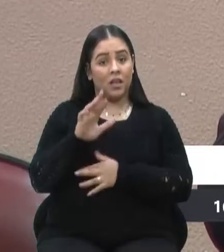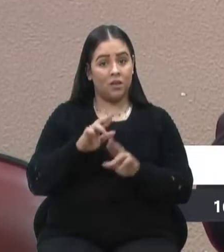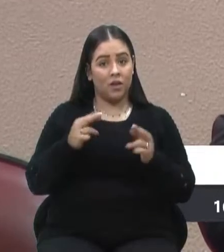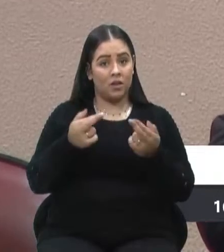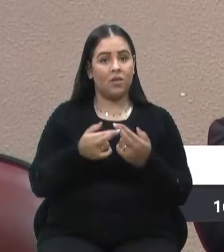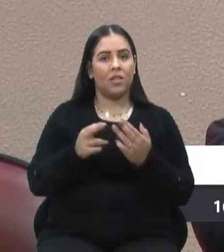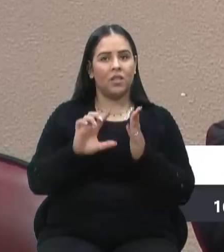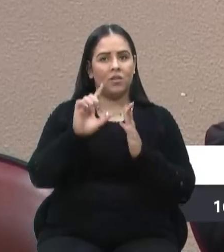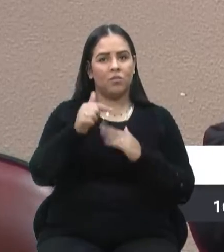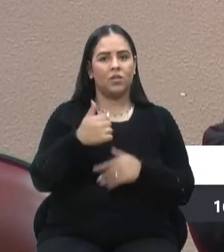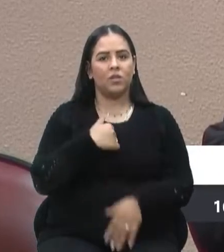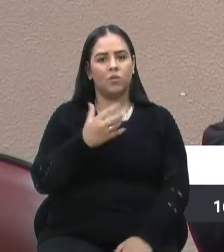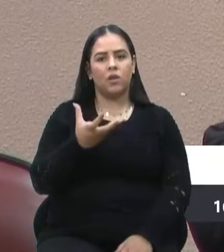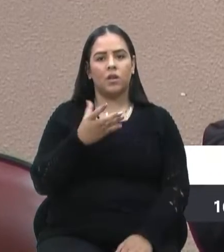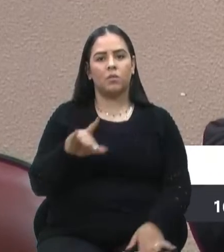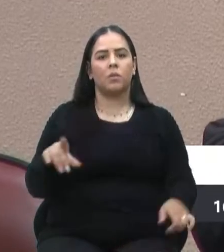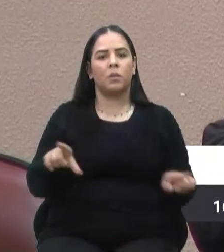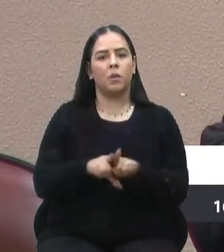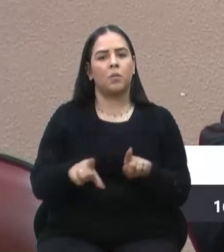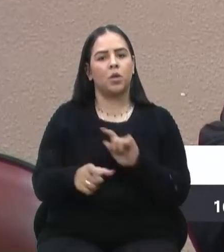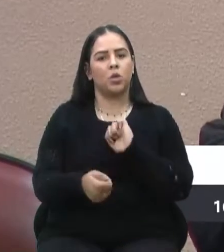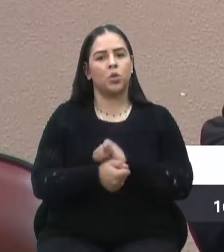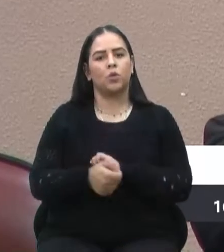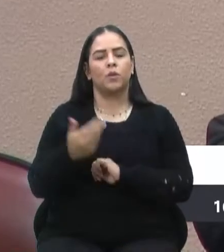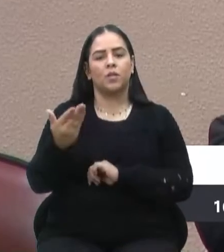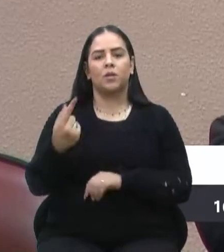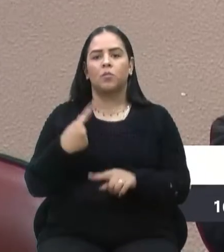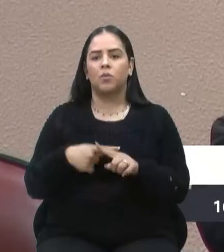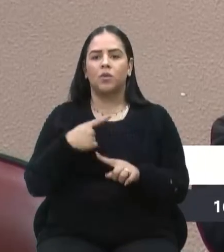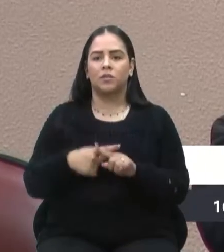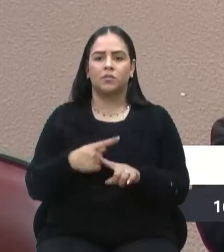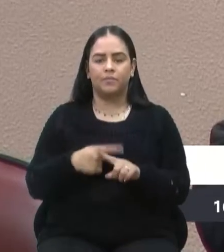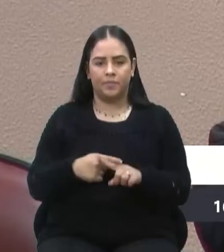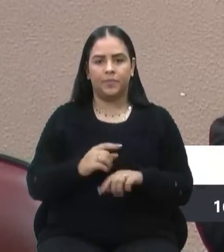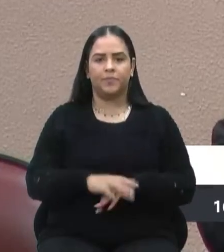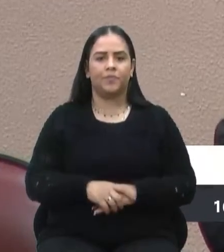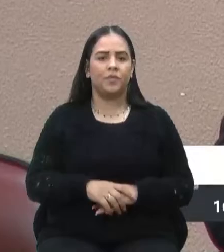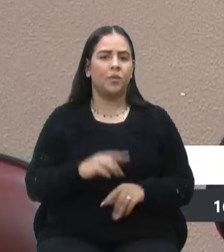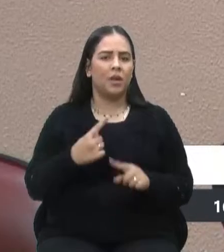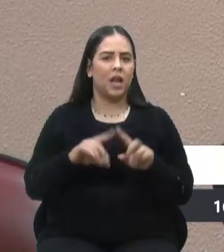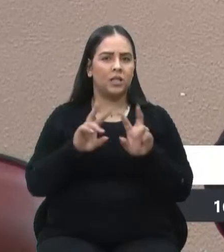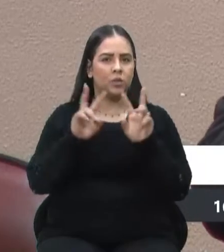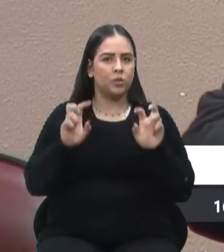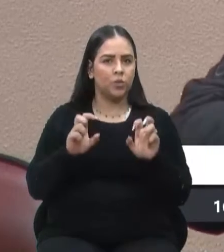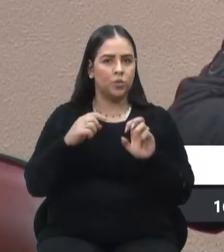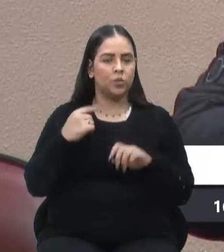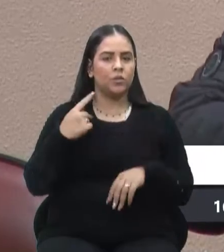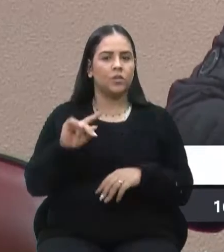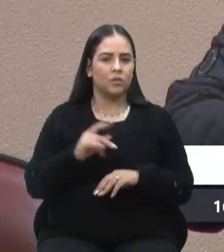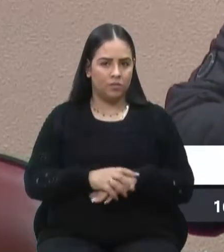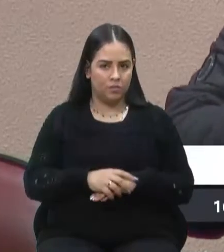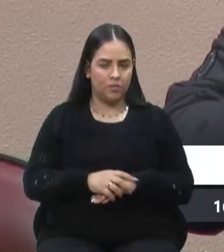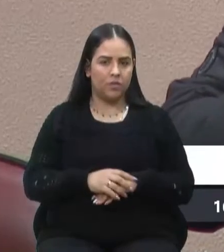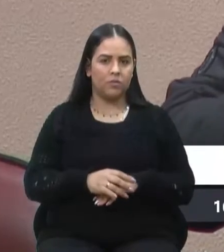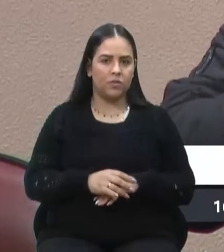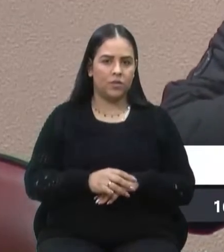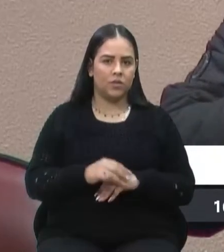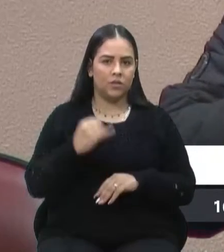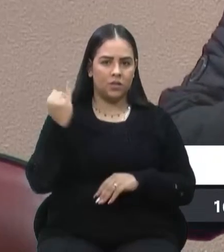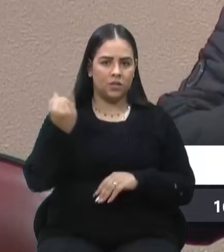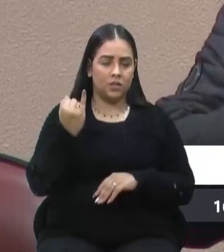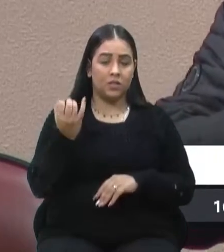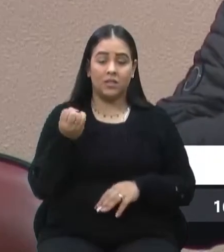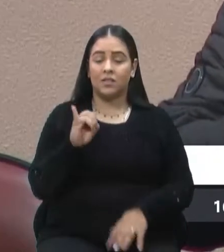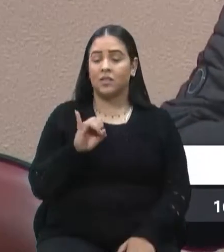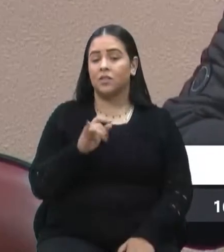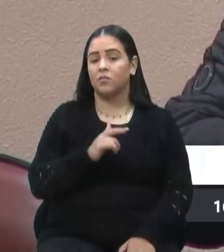me colocar à disposição, porque esse assunto que senhor levou muito pertinente, se não tem a